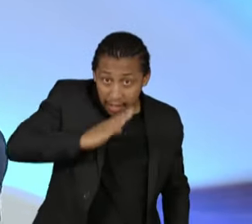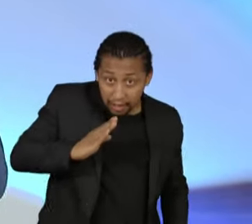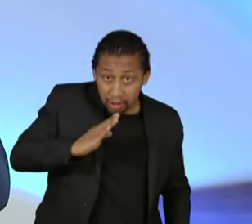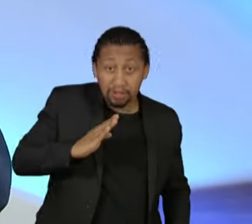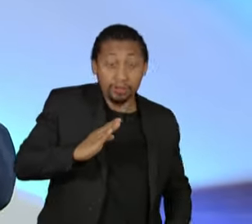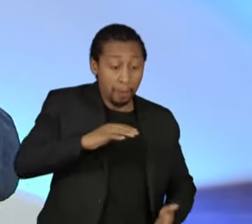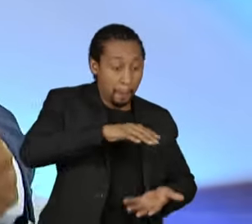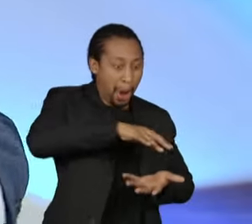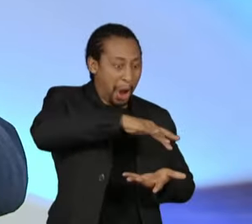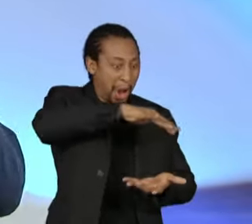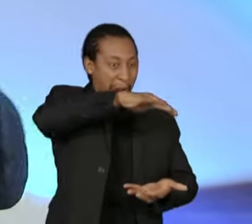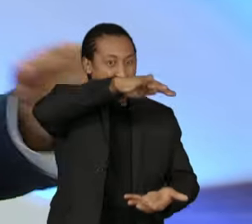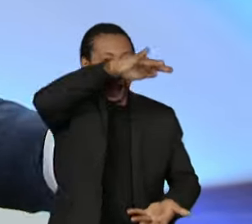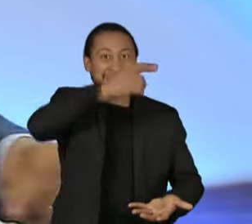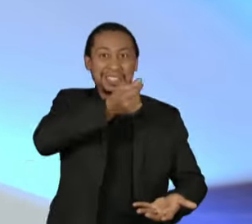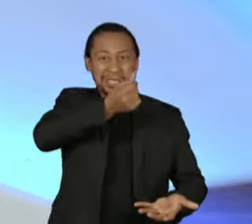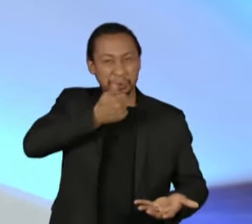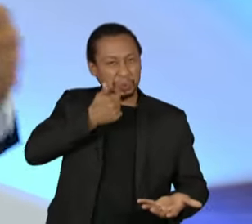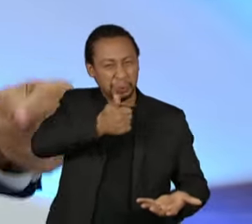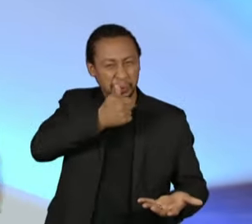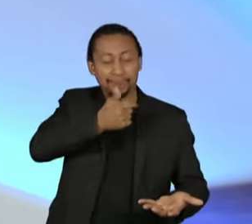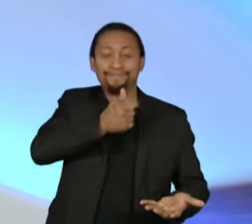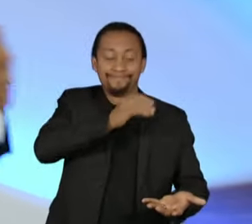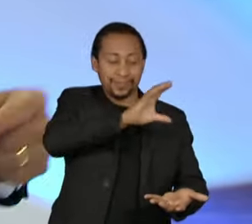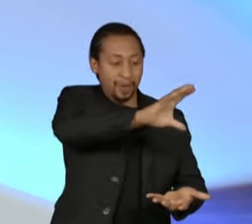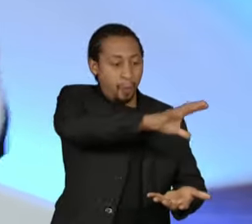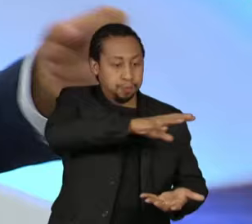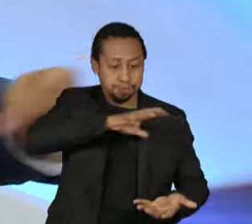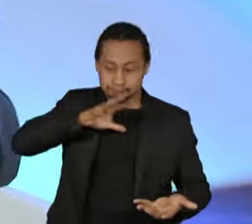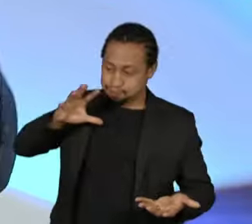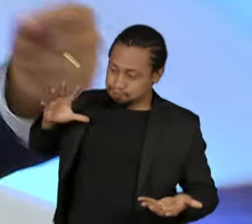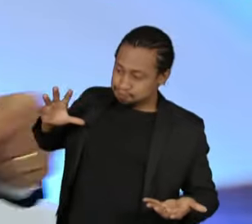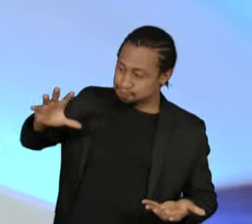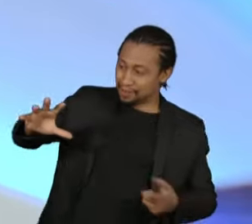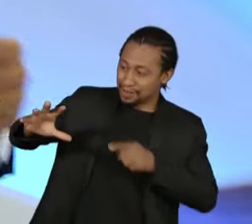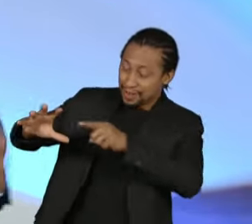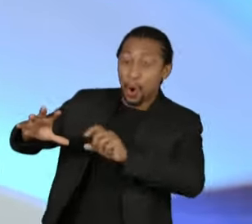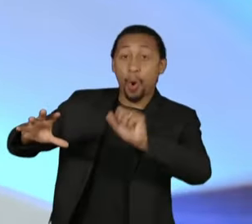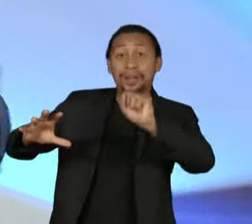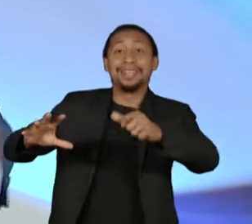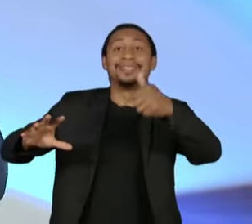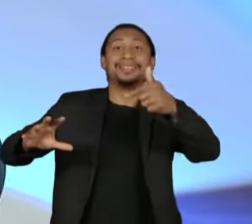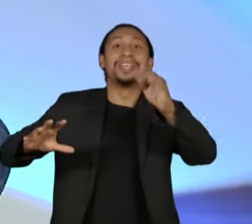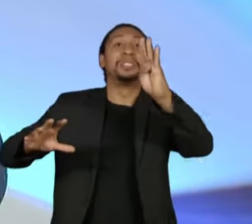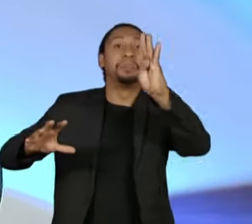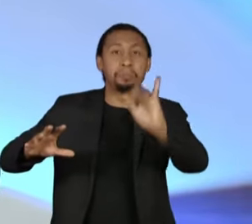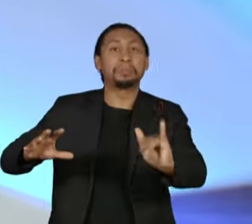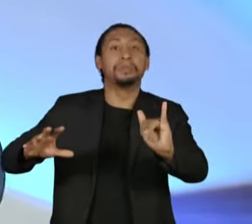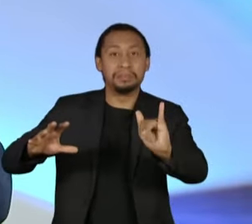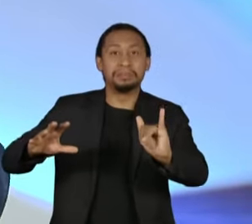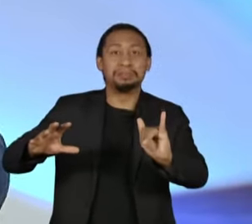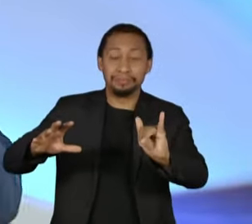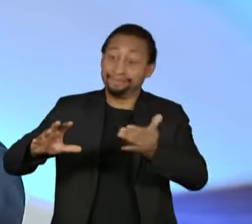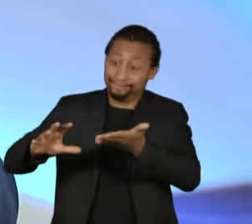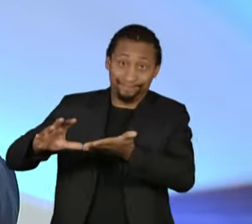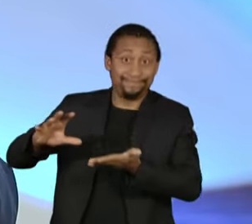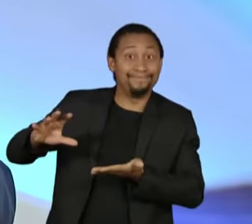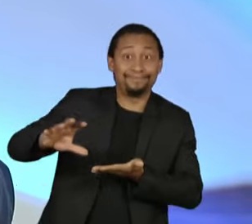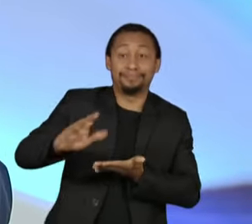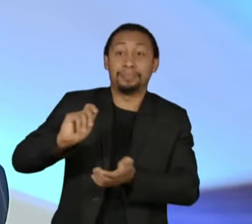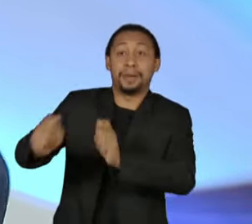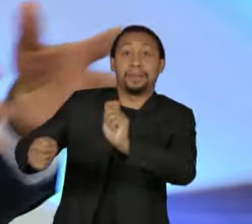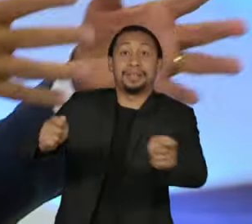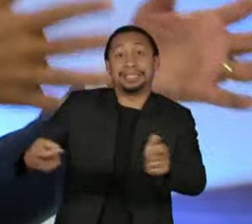o Tesouro, o Ministério da Fazenda está virando uma bolsa de valores, com rolagem de dívida todo dia.